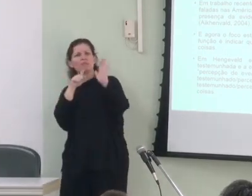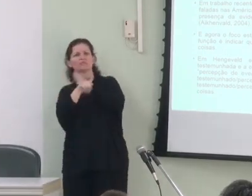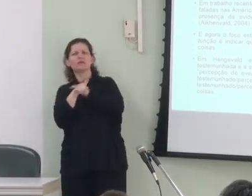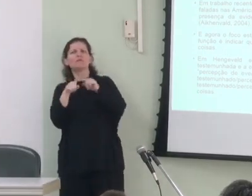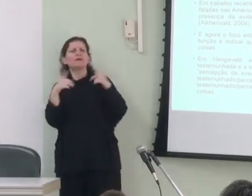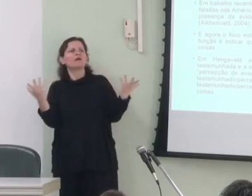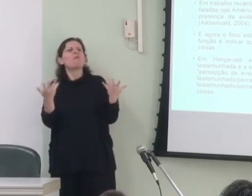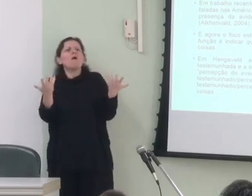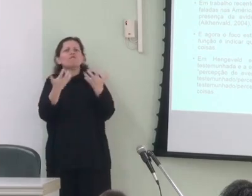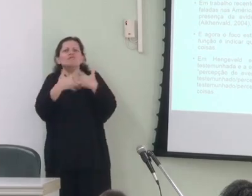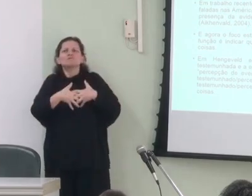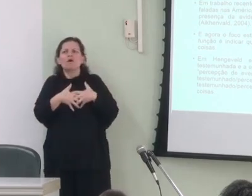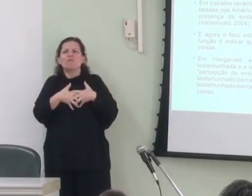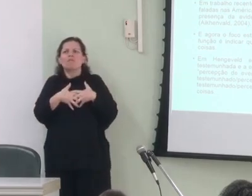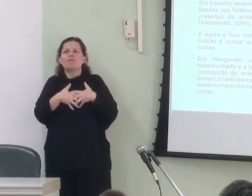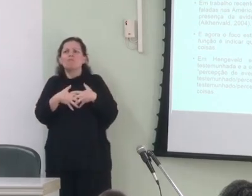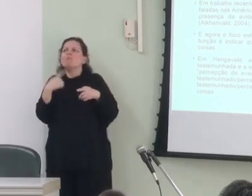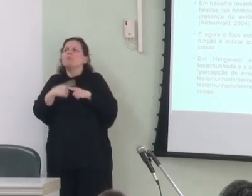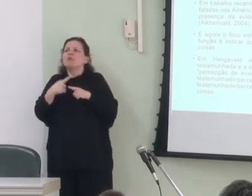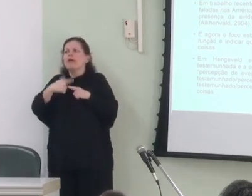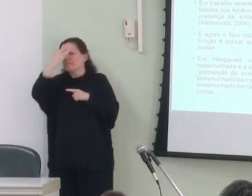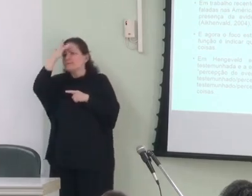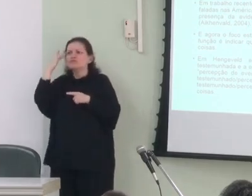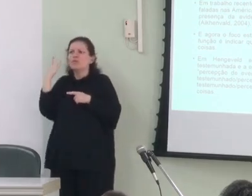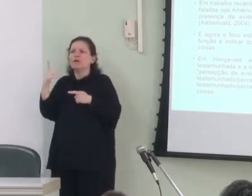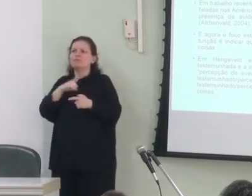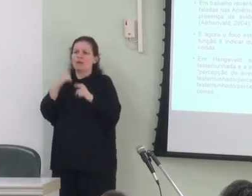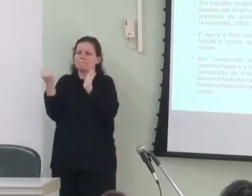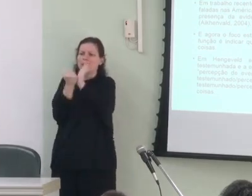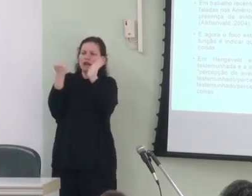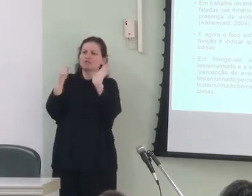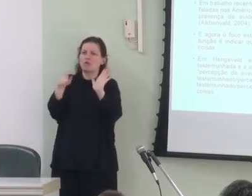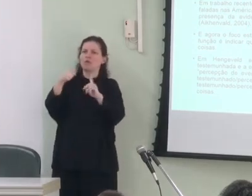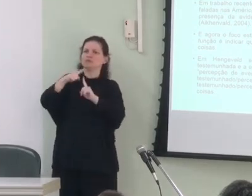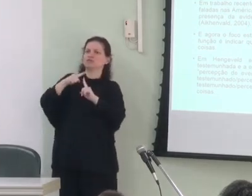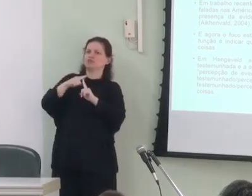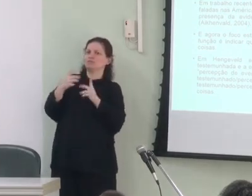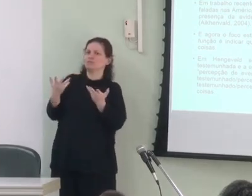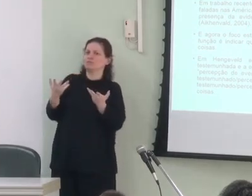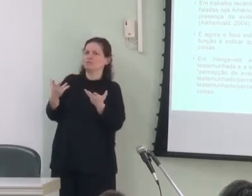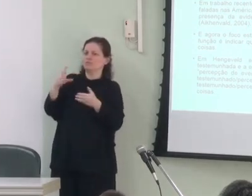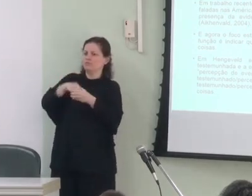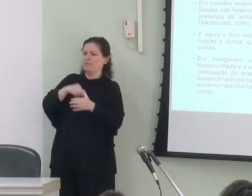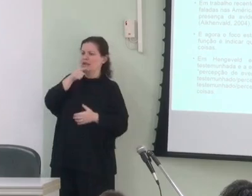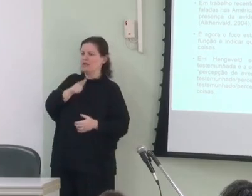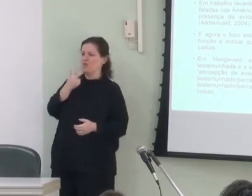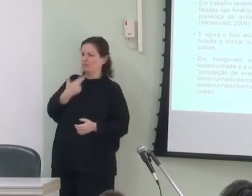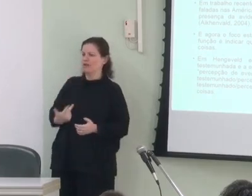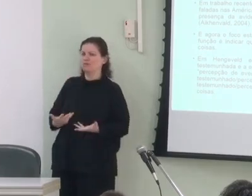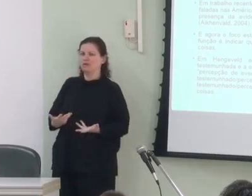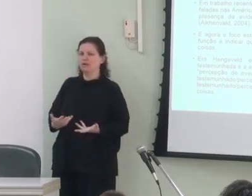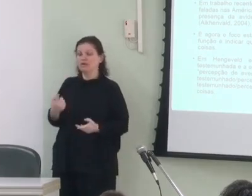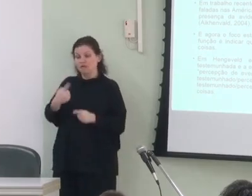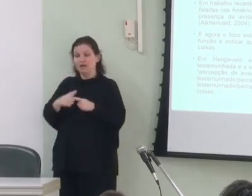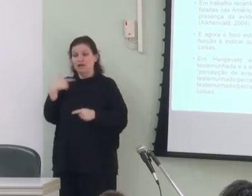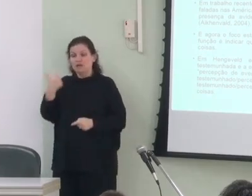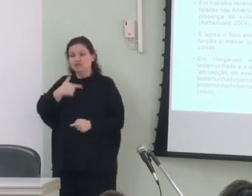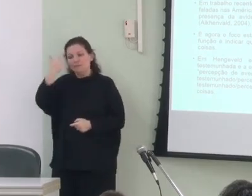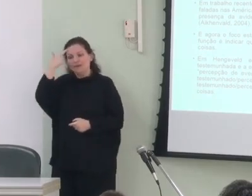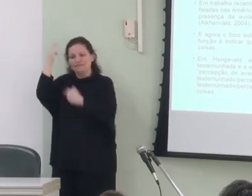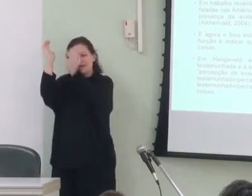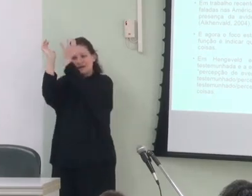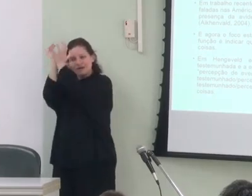qual é a função porque alguém teria um marcador desse tipo numa língua porque a gente pensa nessas